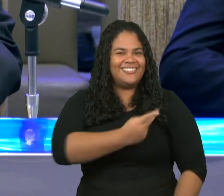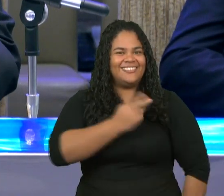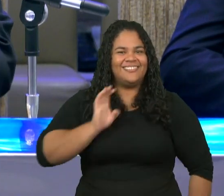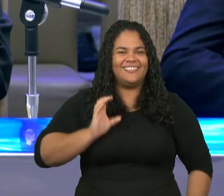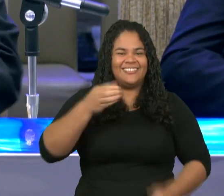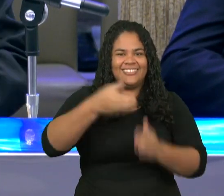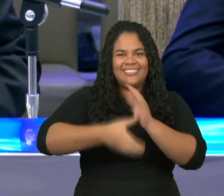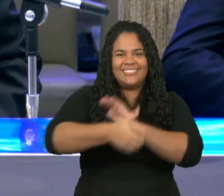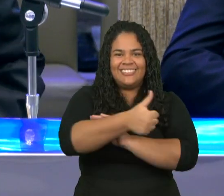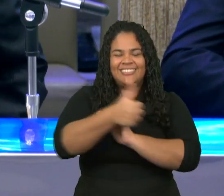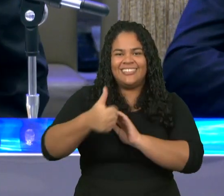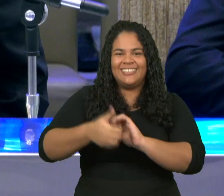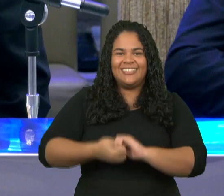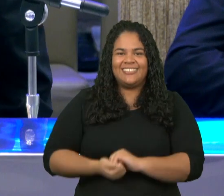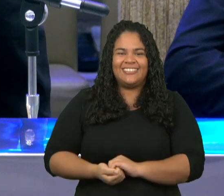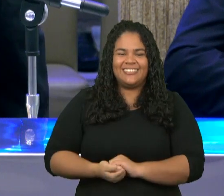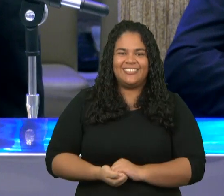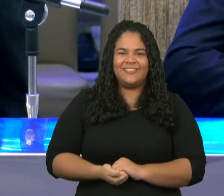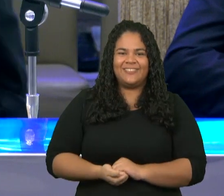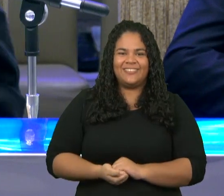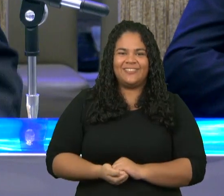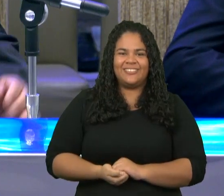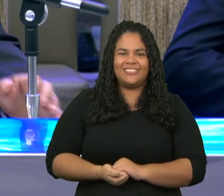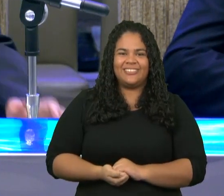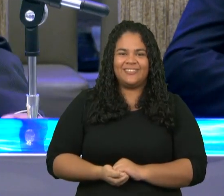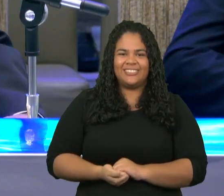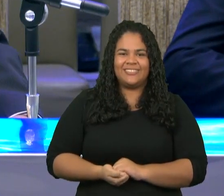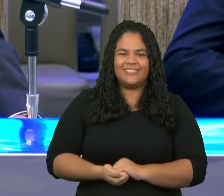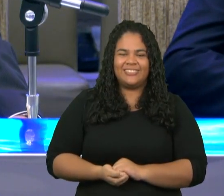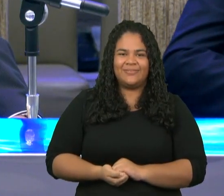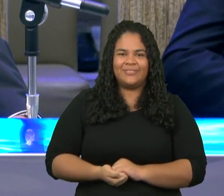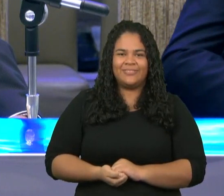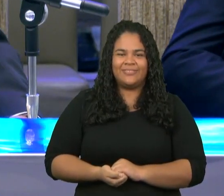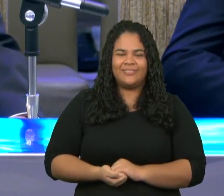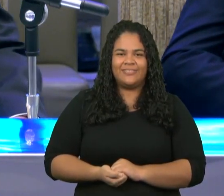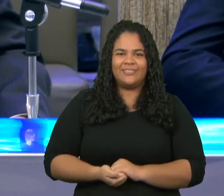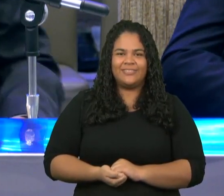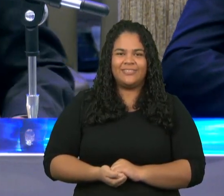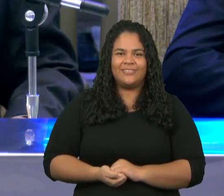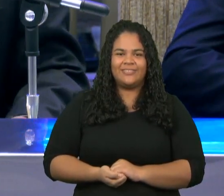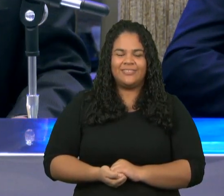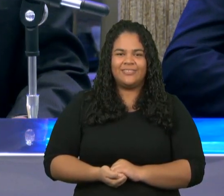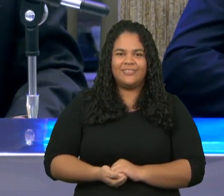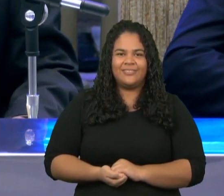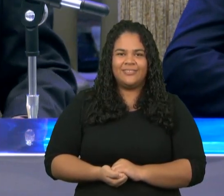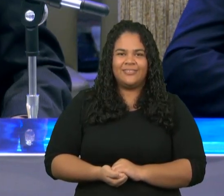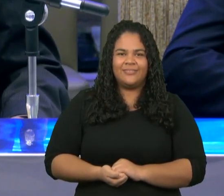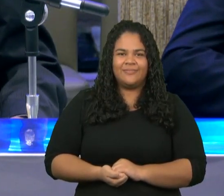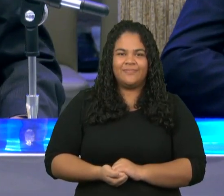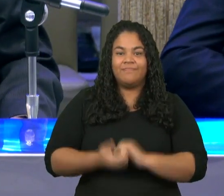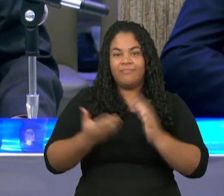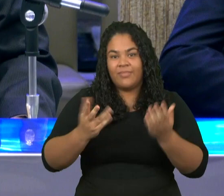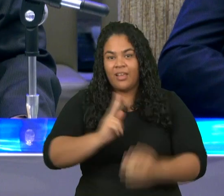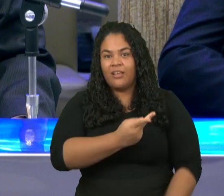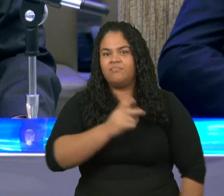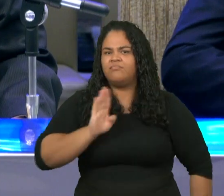Hebreus que é considerado uma epístola, uma carta anônima,